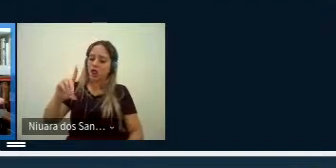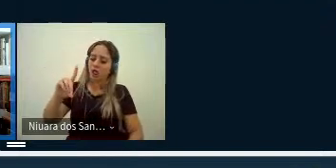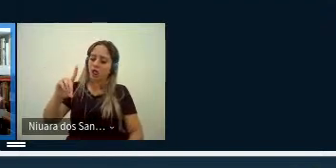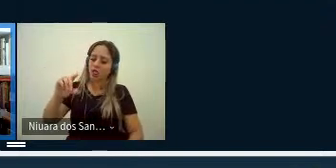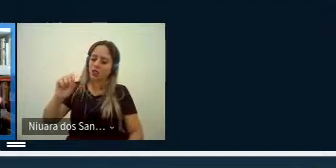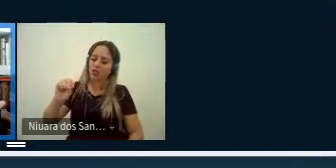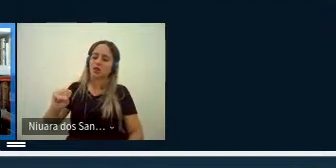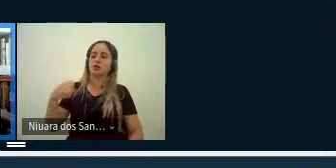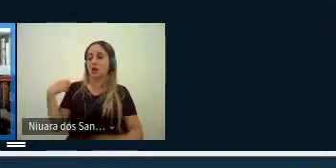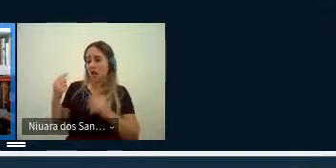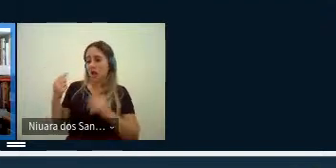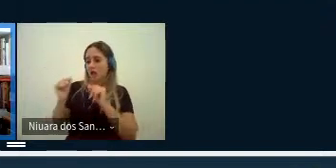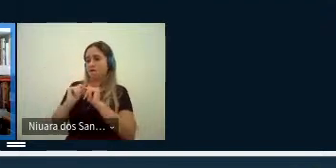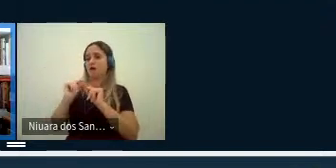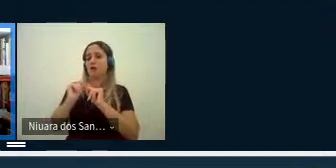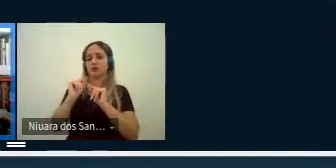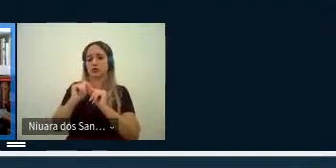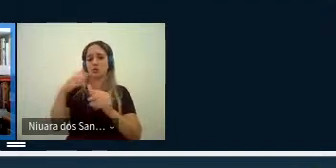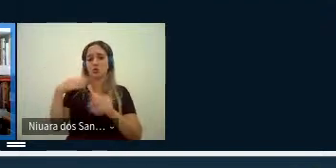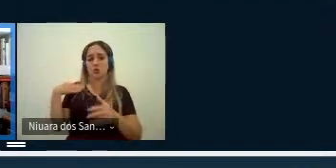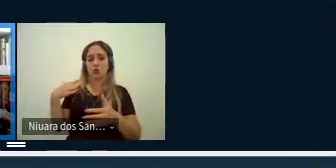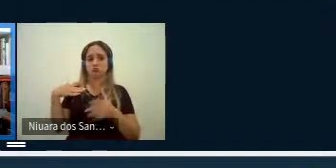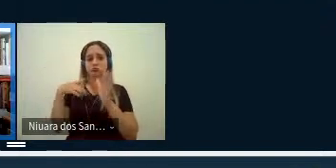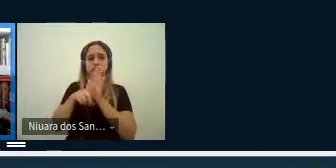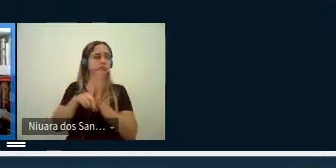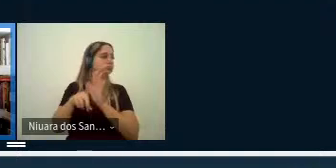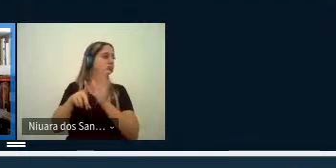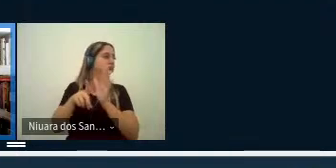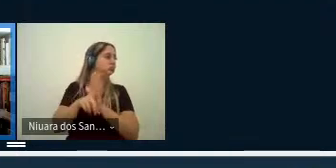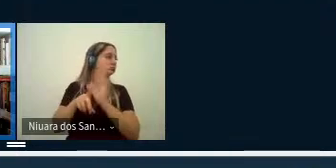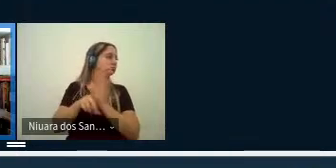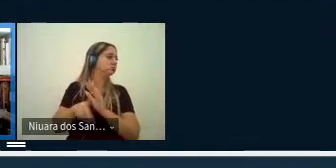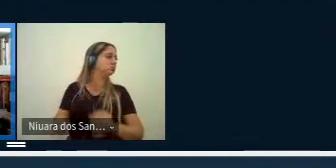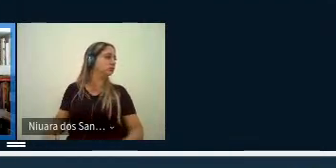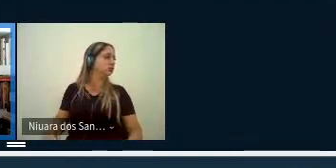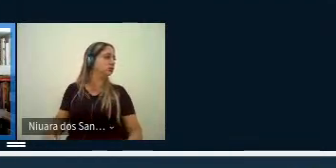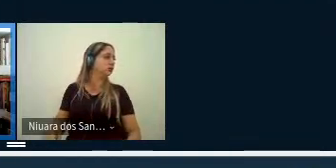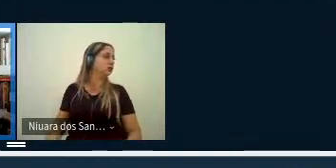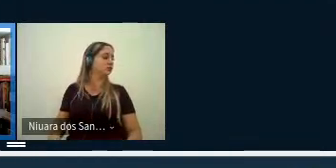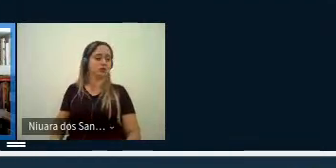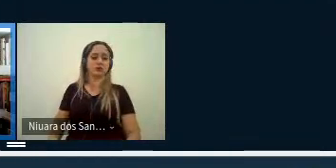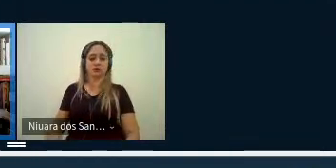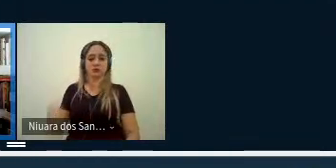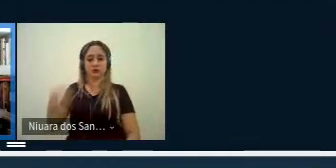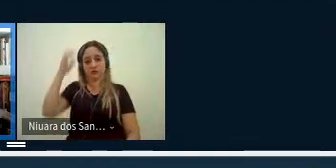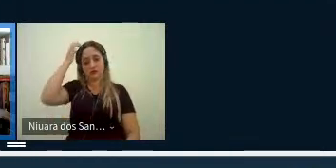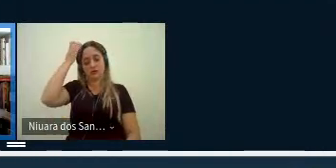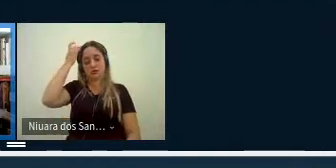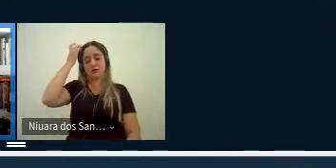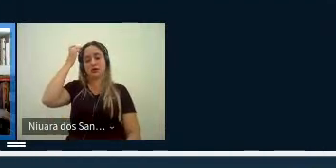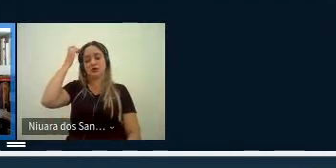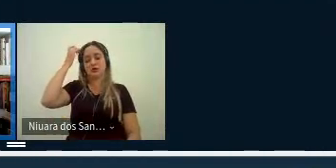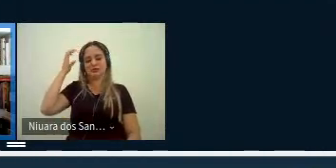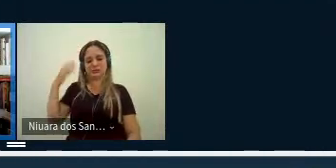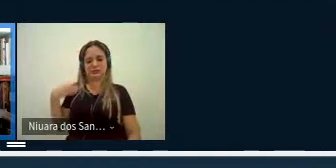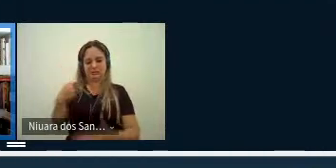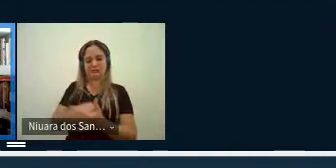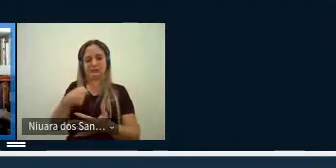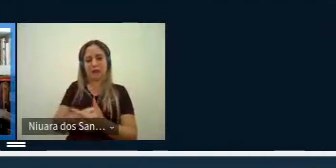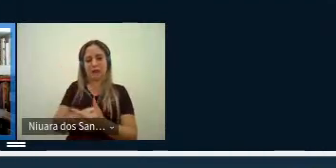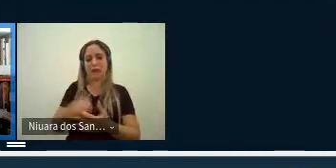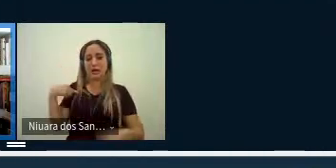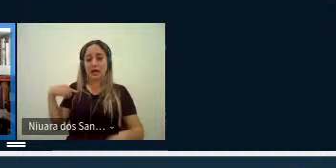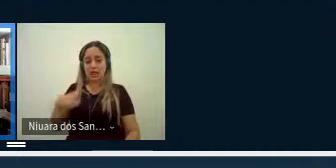acabam sendo colocados em questionamento né por esse ataque né à língua para elas por meio da